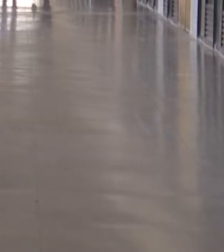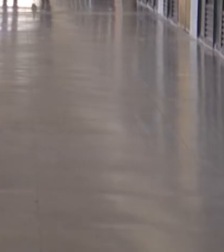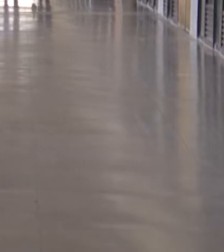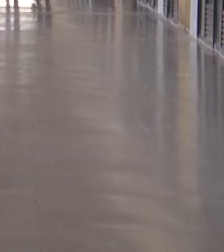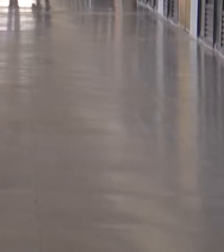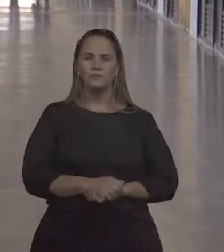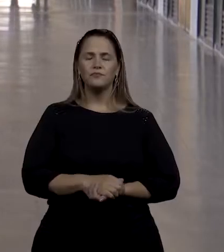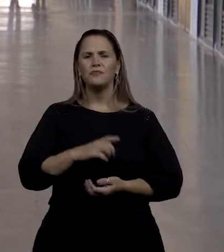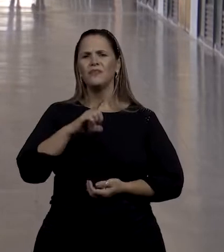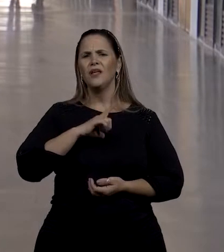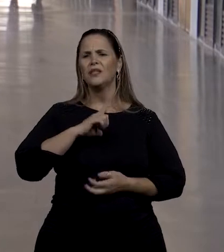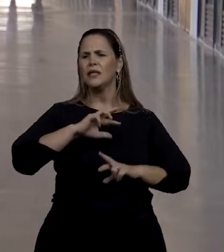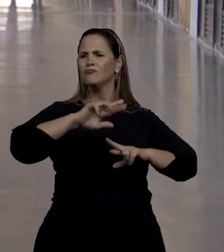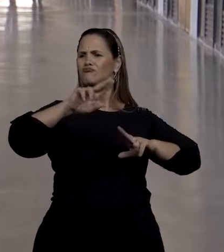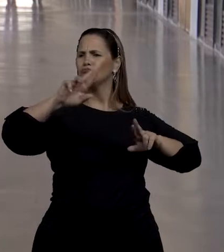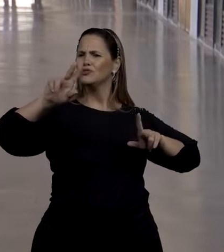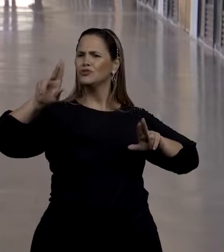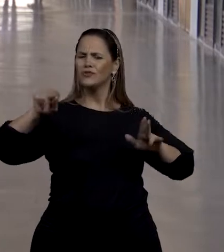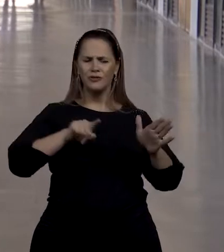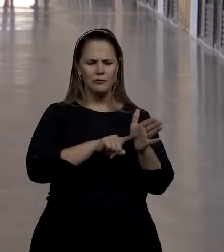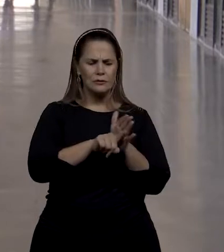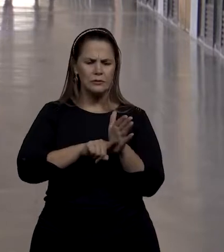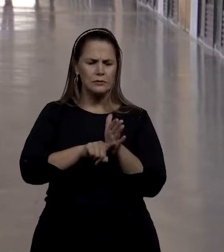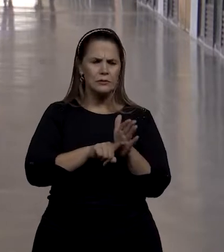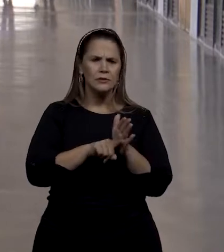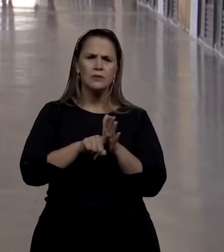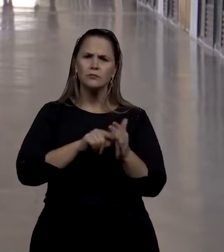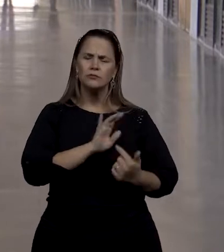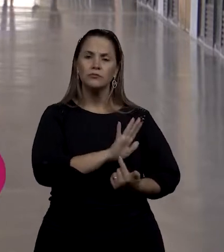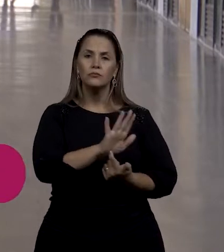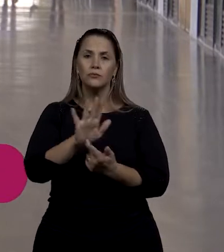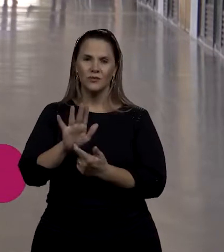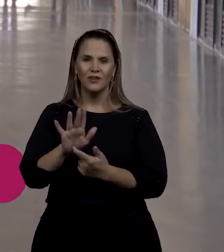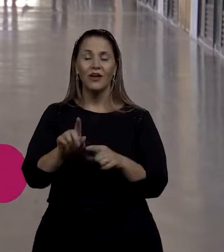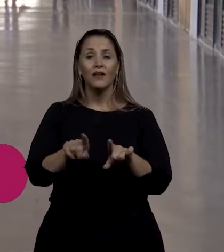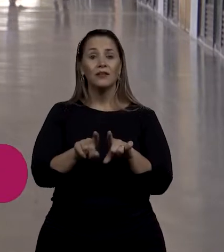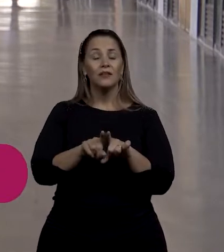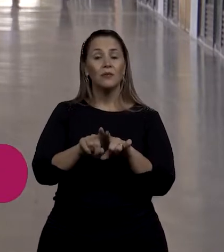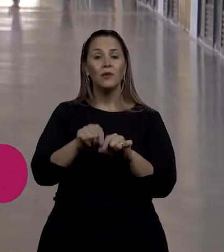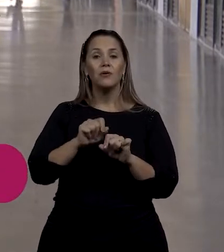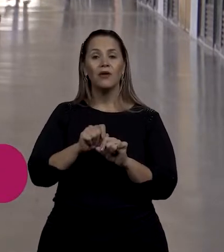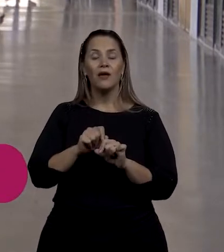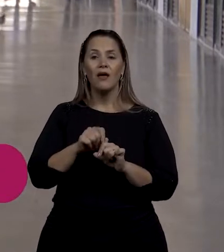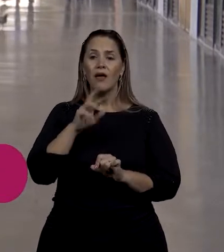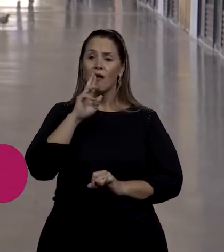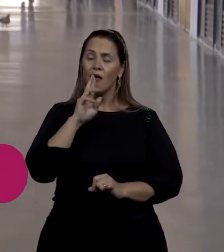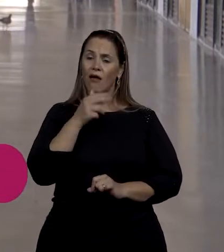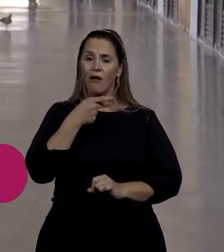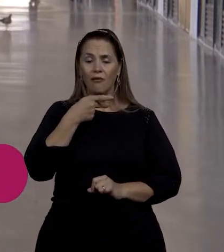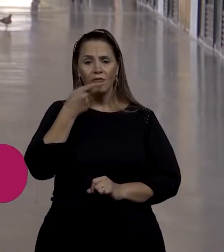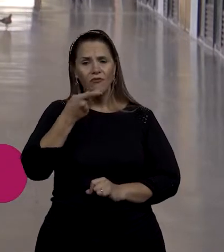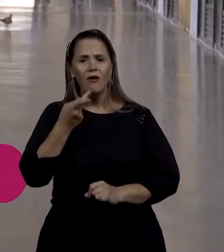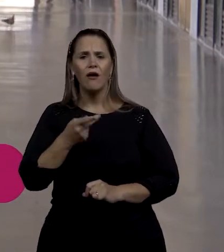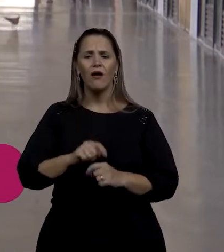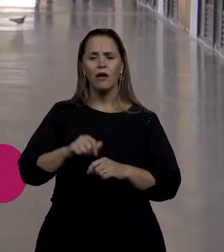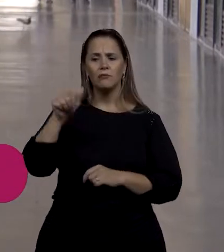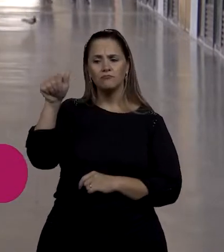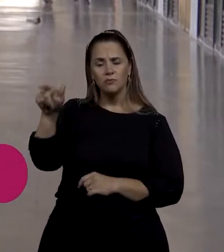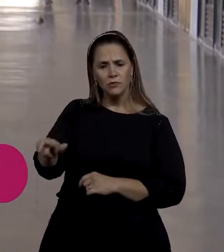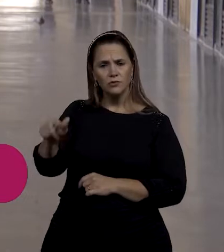Existem vários dados, inclusive relatos das próprias meninas e mulheres sobre violências,